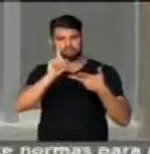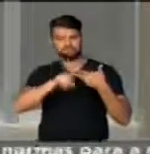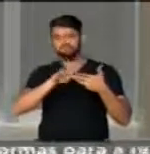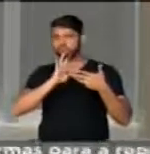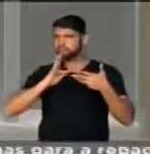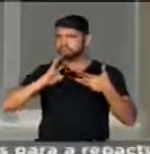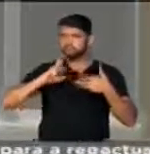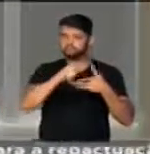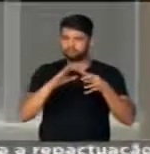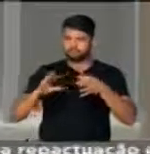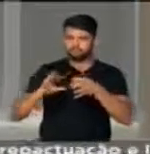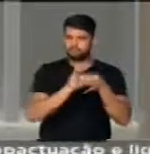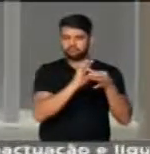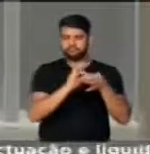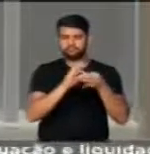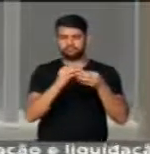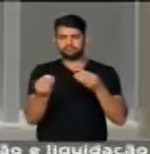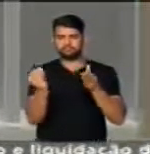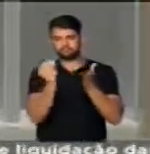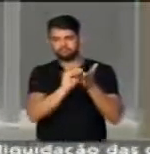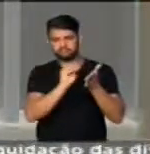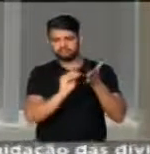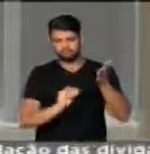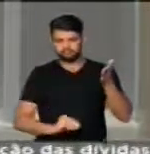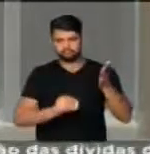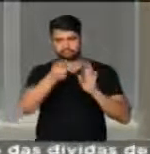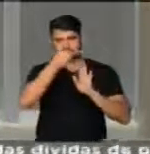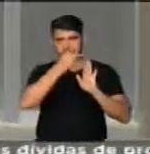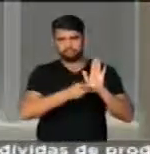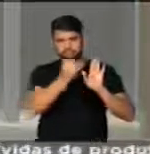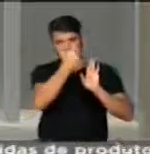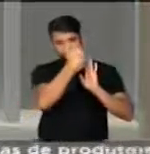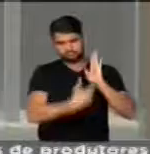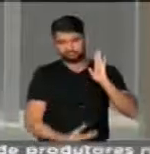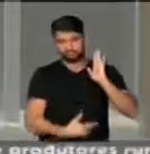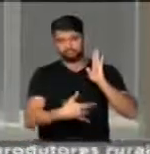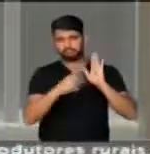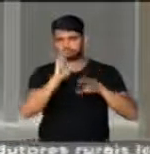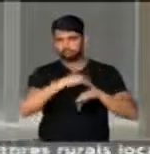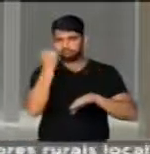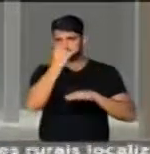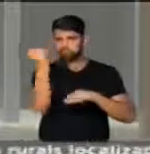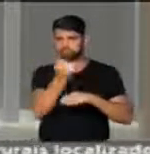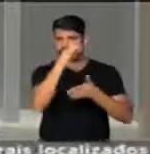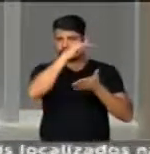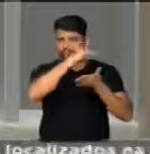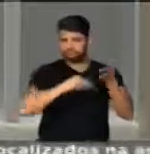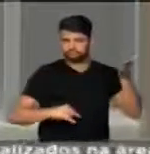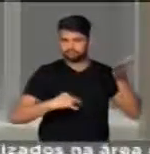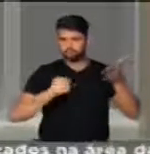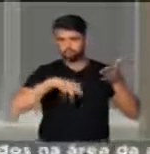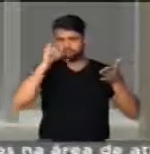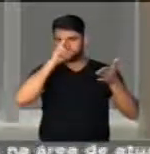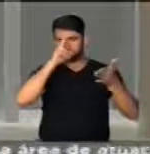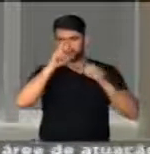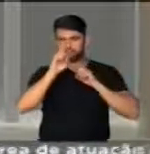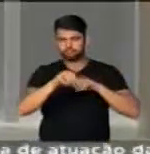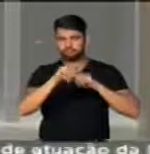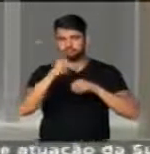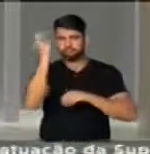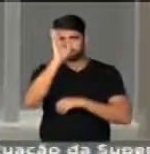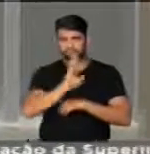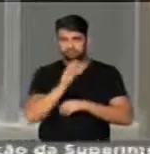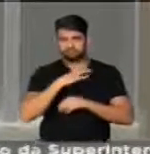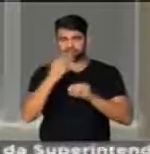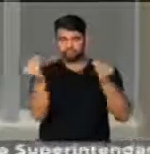todos unidos, produzimos um dos mais importantes documentos da história da educação